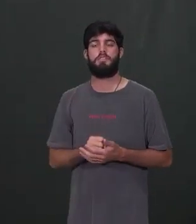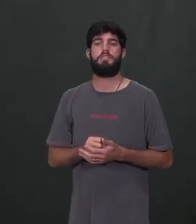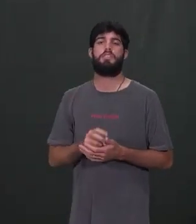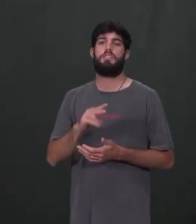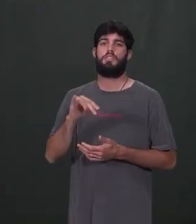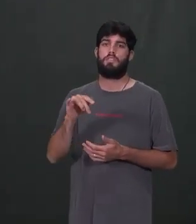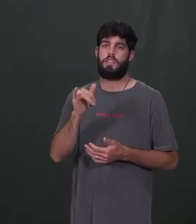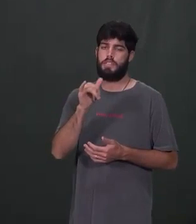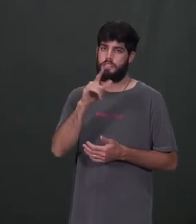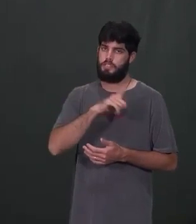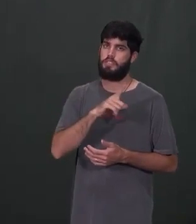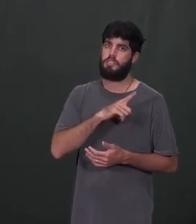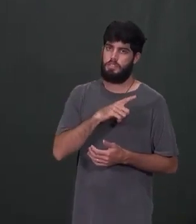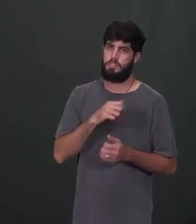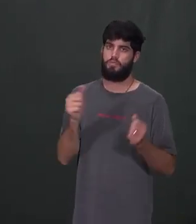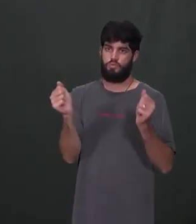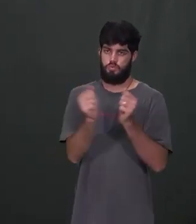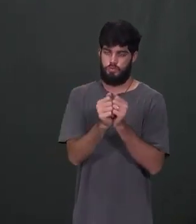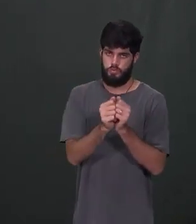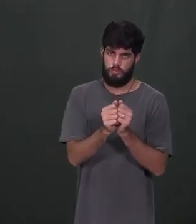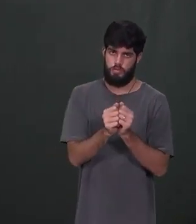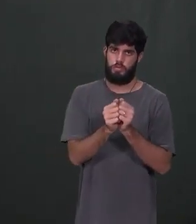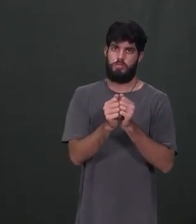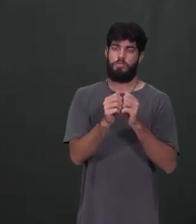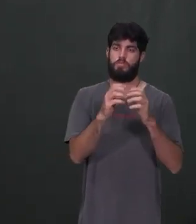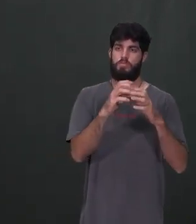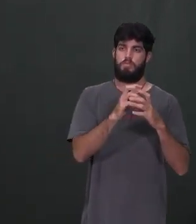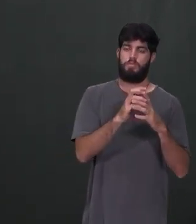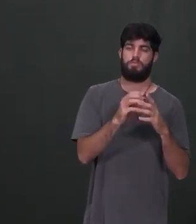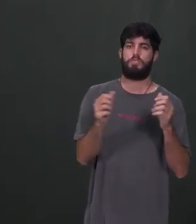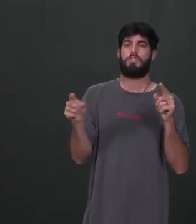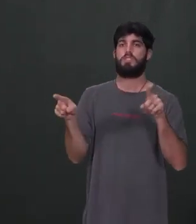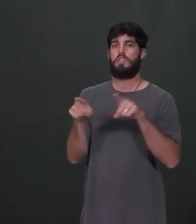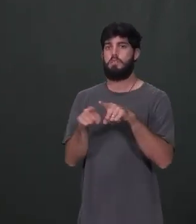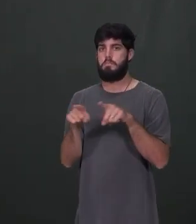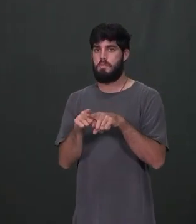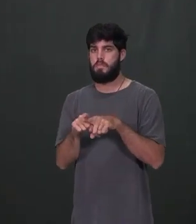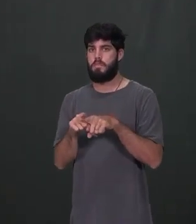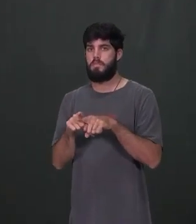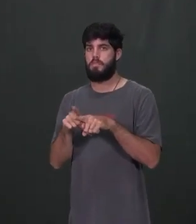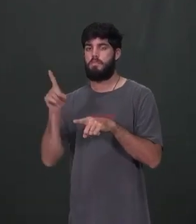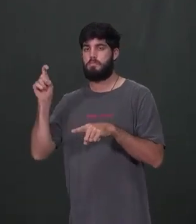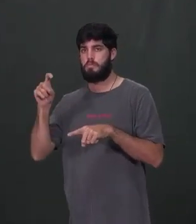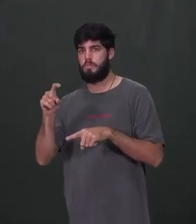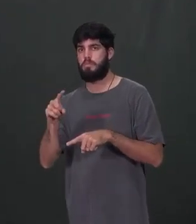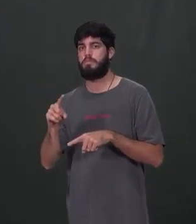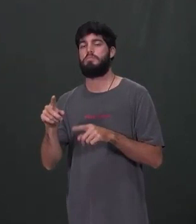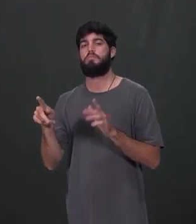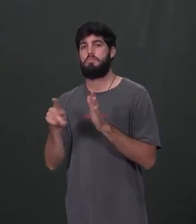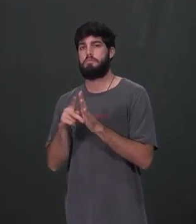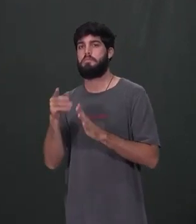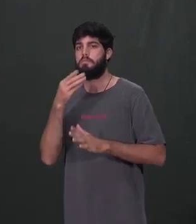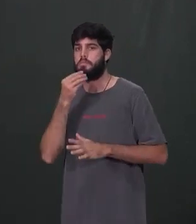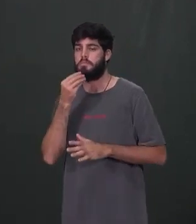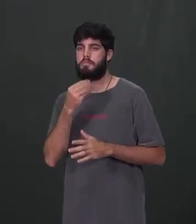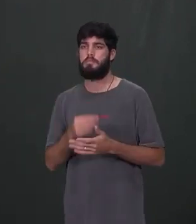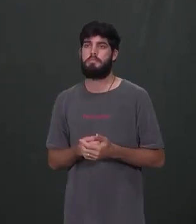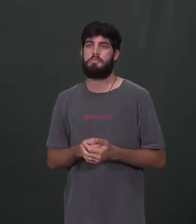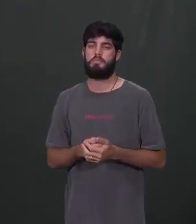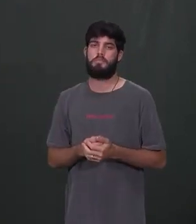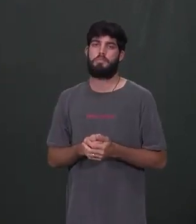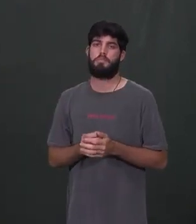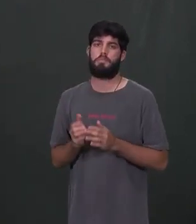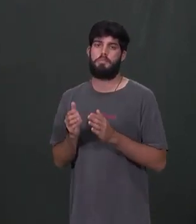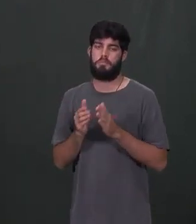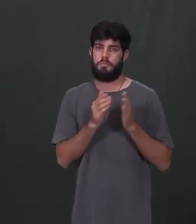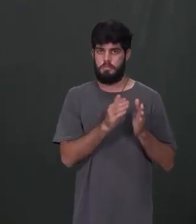aí sim vai ser a junção do óvulo dessa rainha com o espermatozoide do zangão. Moral da história, o zangão é só filho da